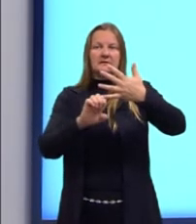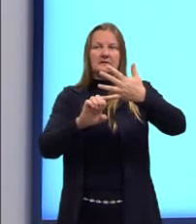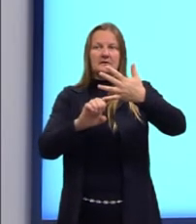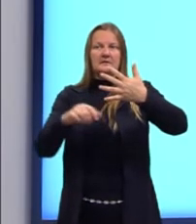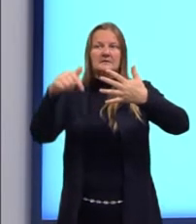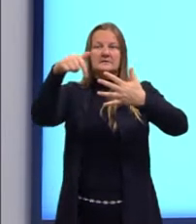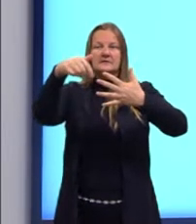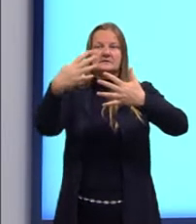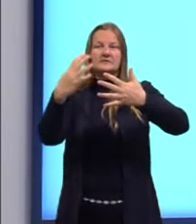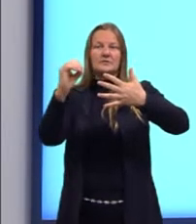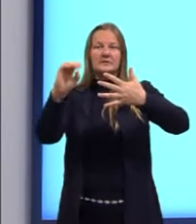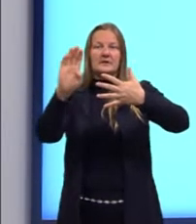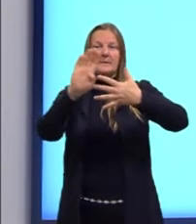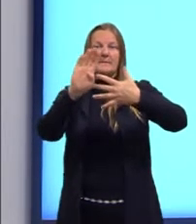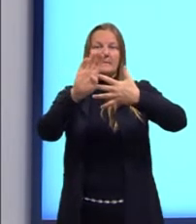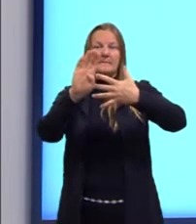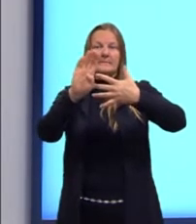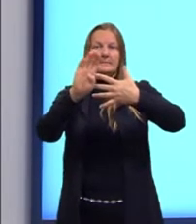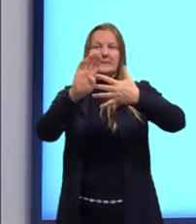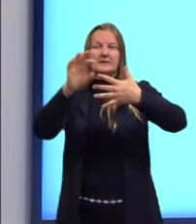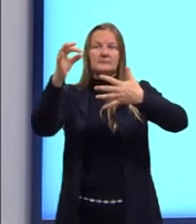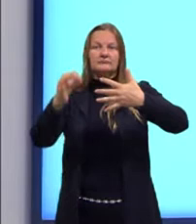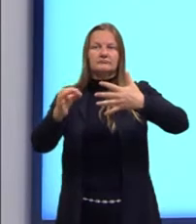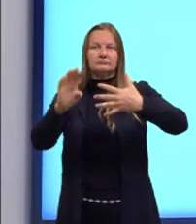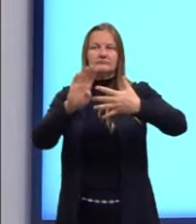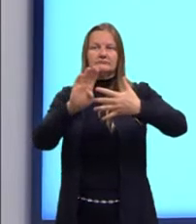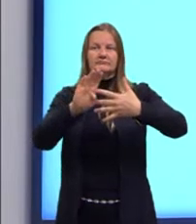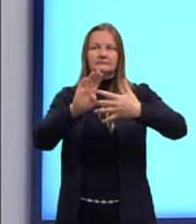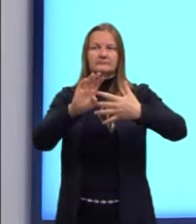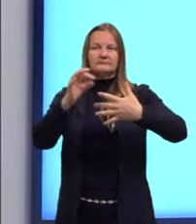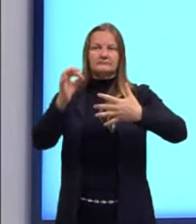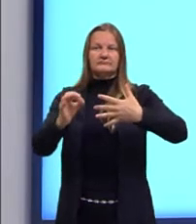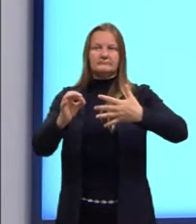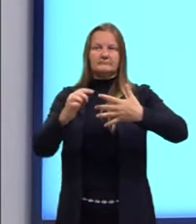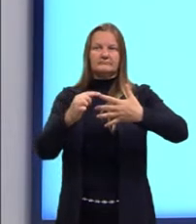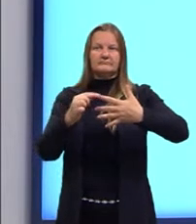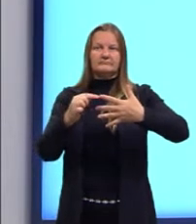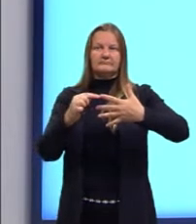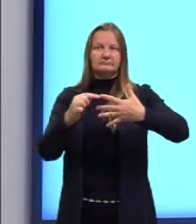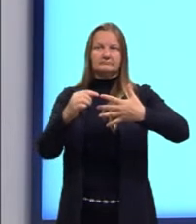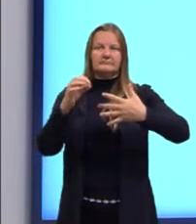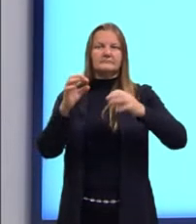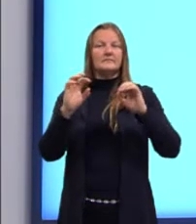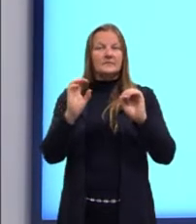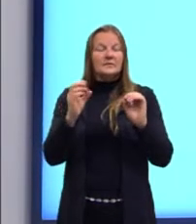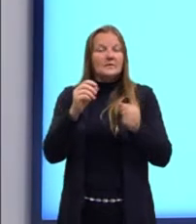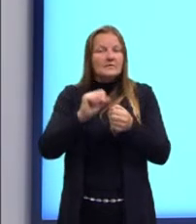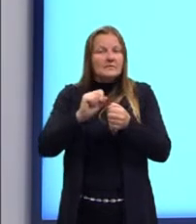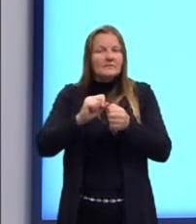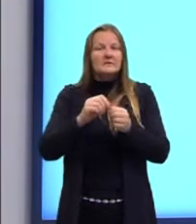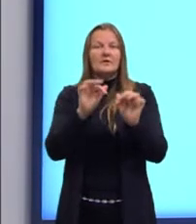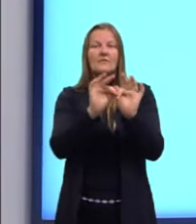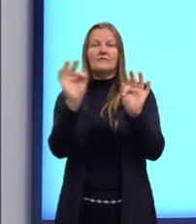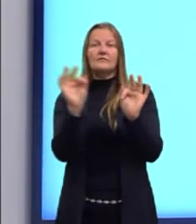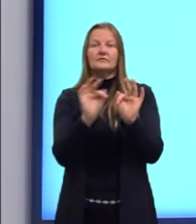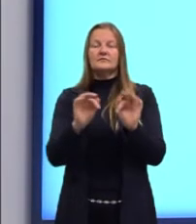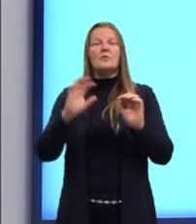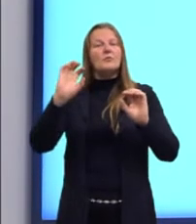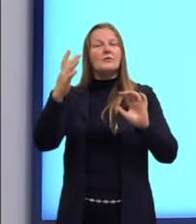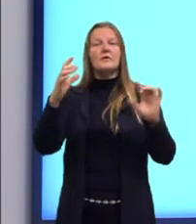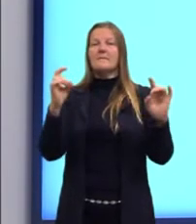740 seria a letra B. Então resolvemos essa questão utilizando uma função